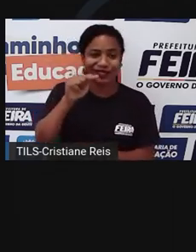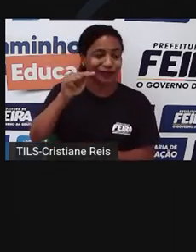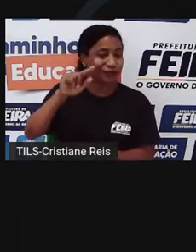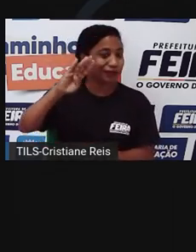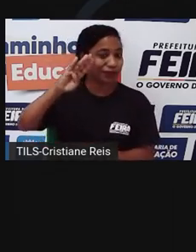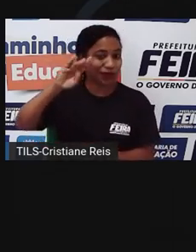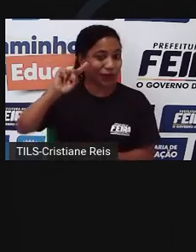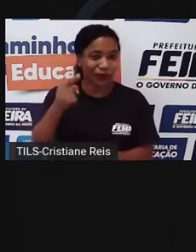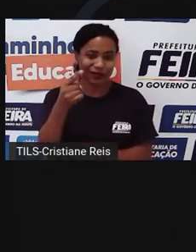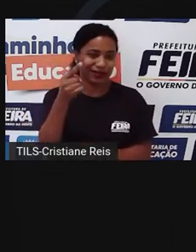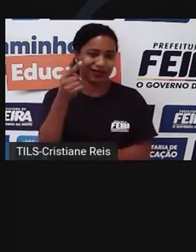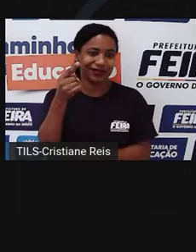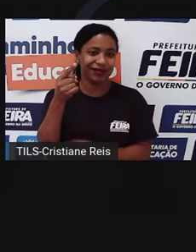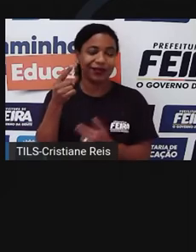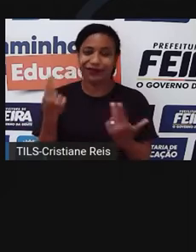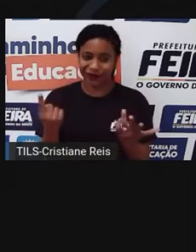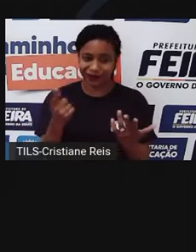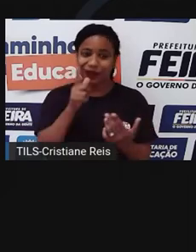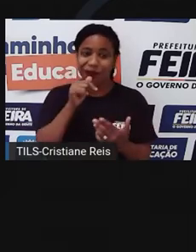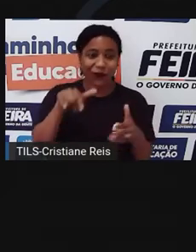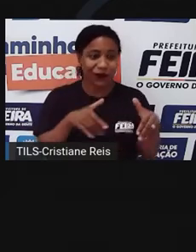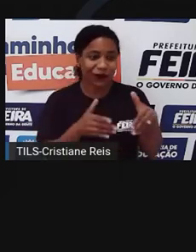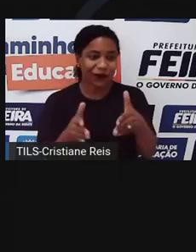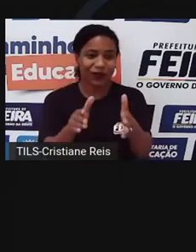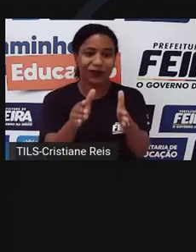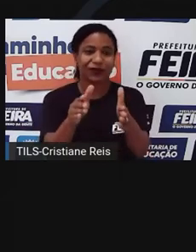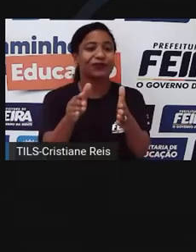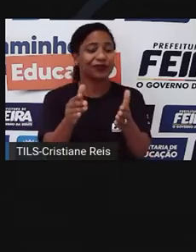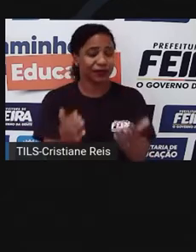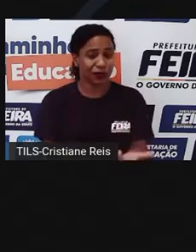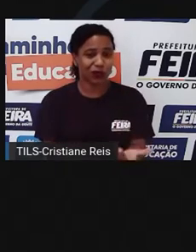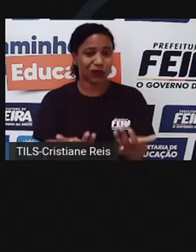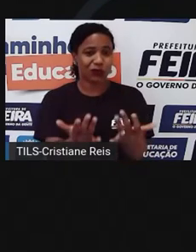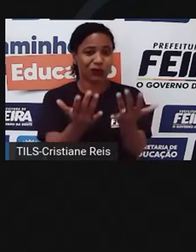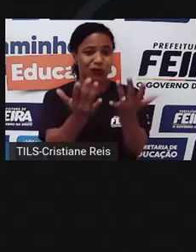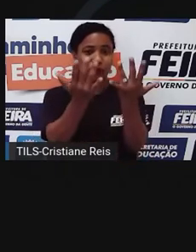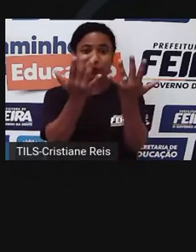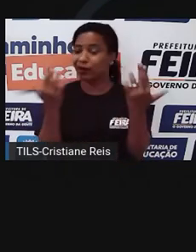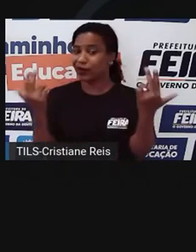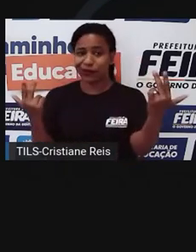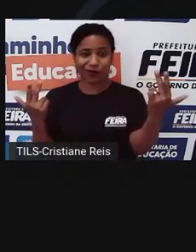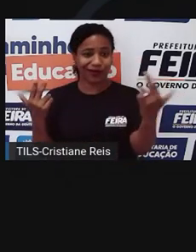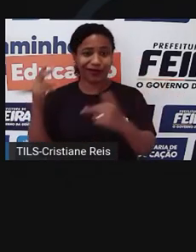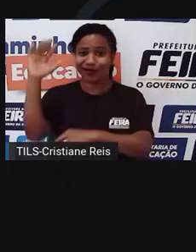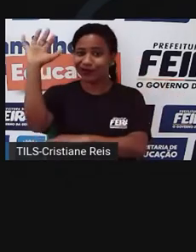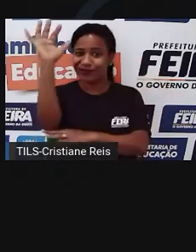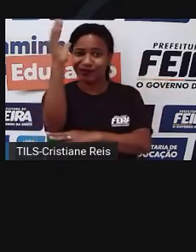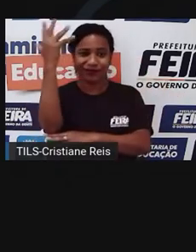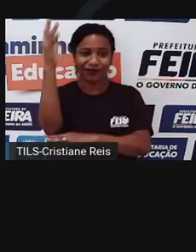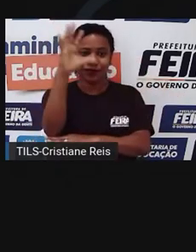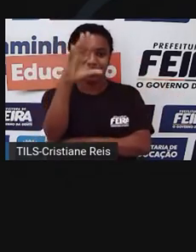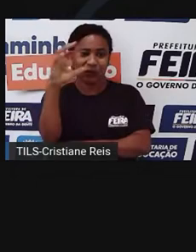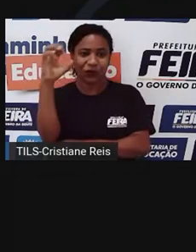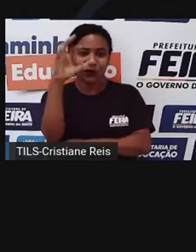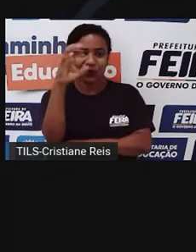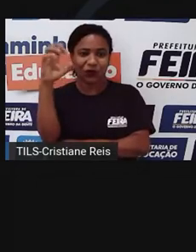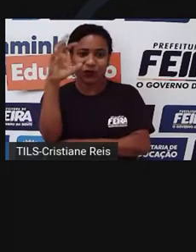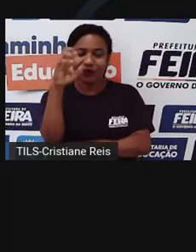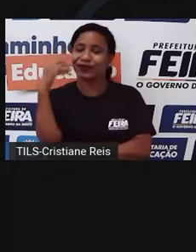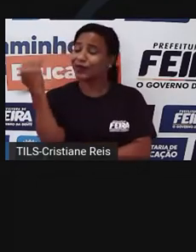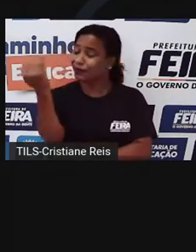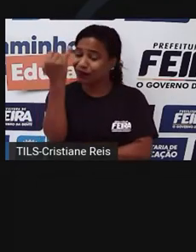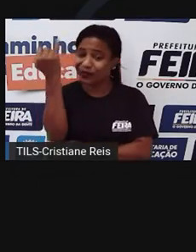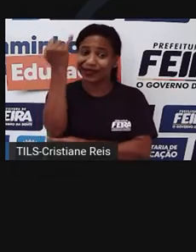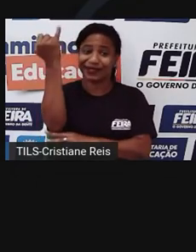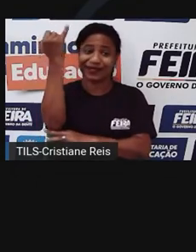no mesmo período. O rio de vapor que acende é maior que o rio Amazonas. Vai ficar claro por que isso é tão importante para quem está fora da Amazônia